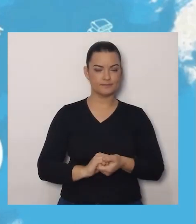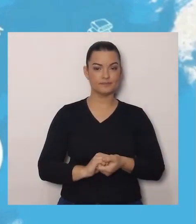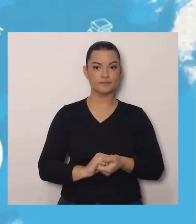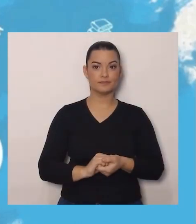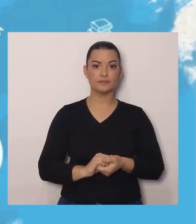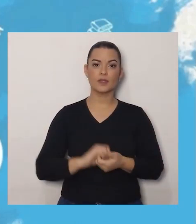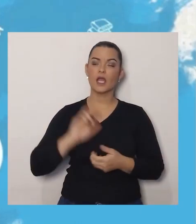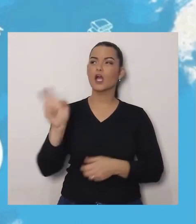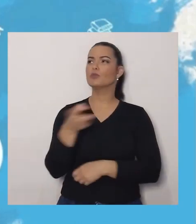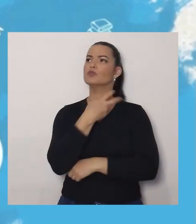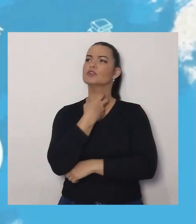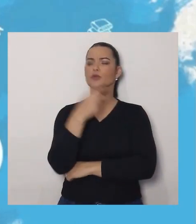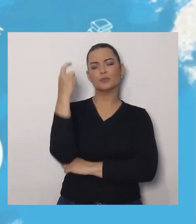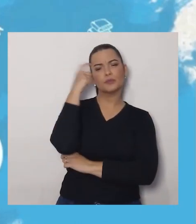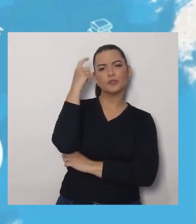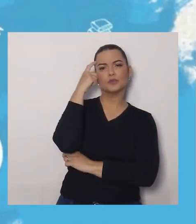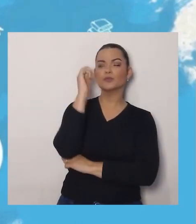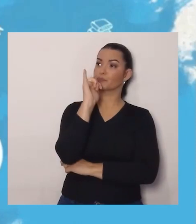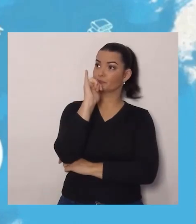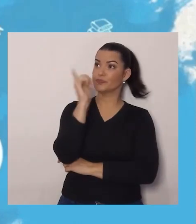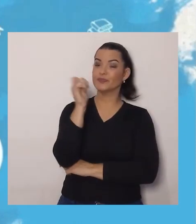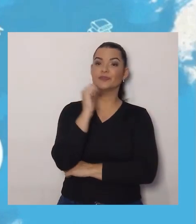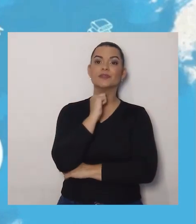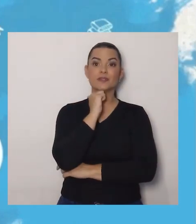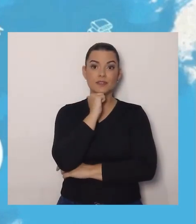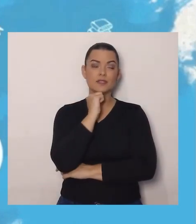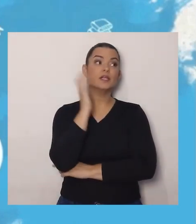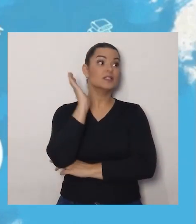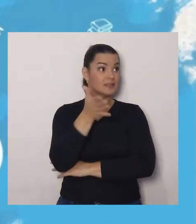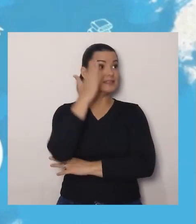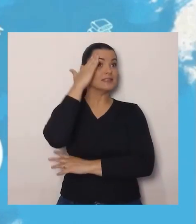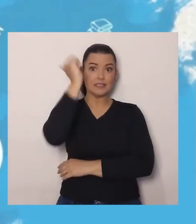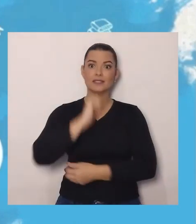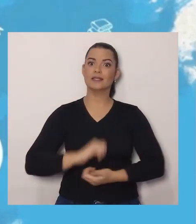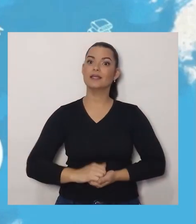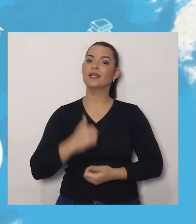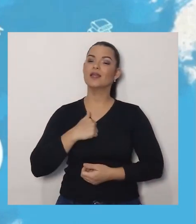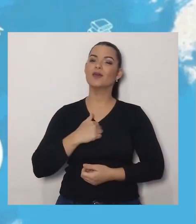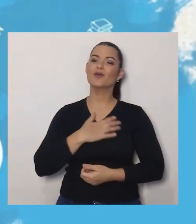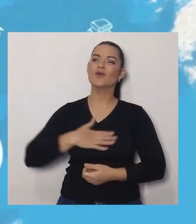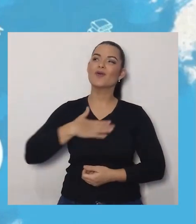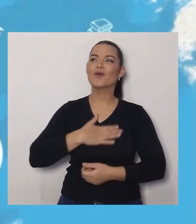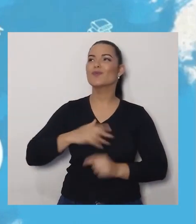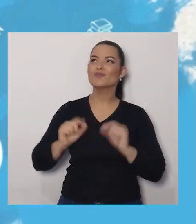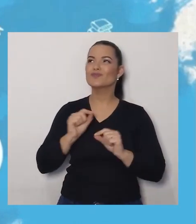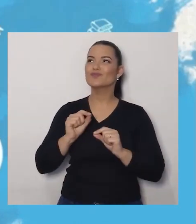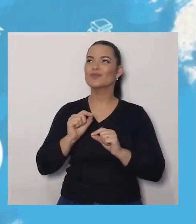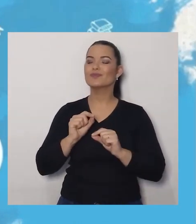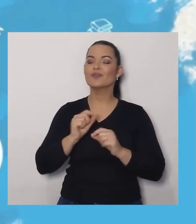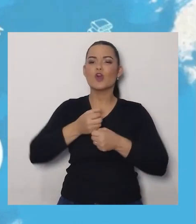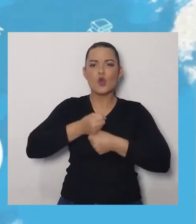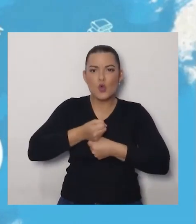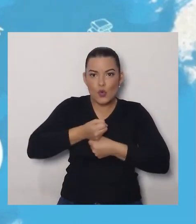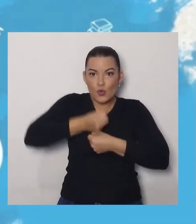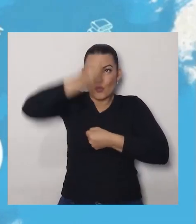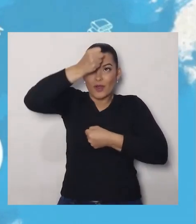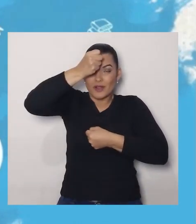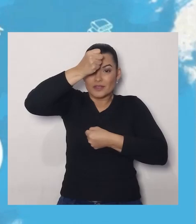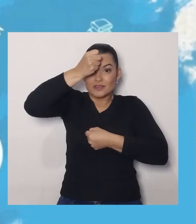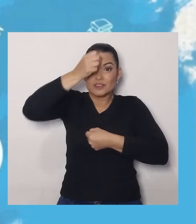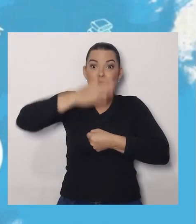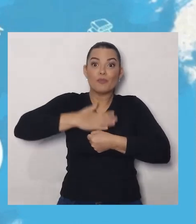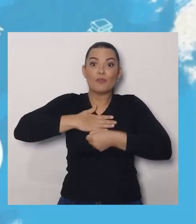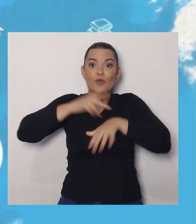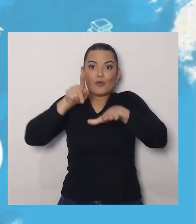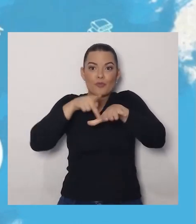morcego pensou e disse, já sei, eu gostaria de ganhar um guarda-chuva para manter os meus